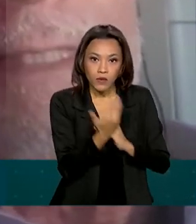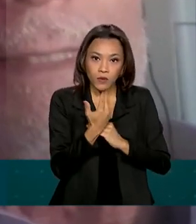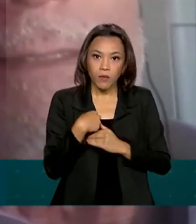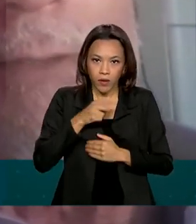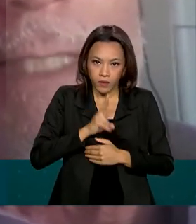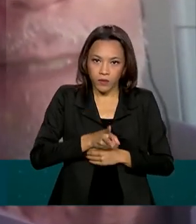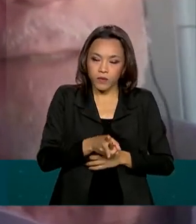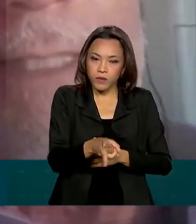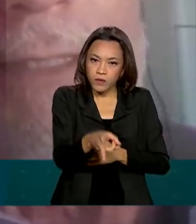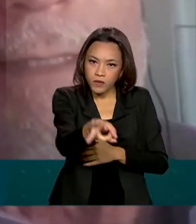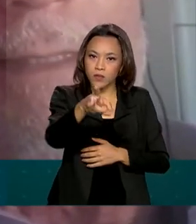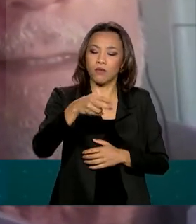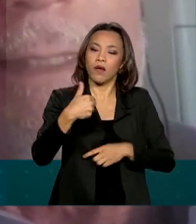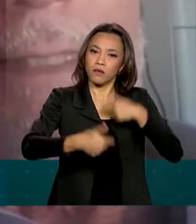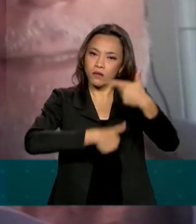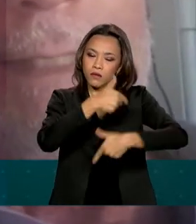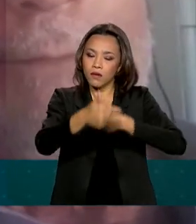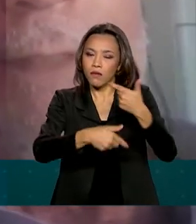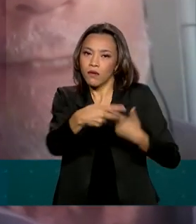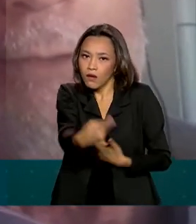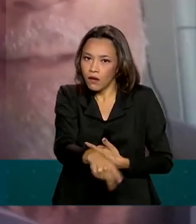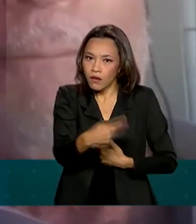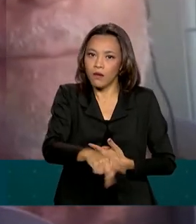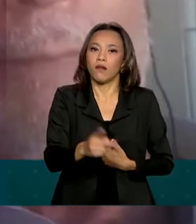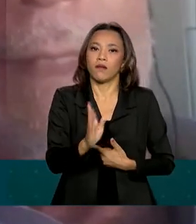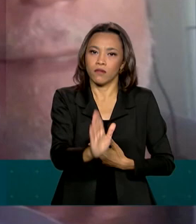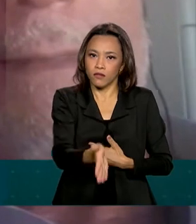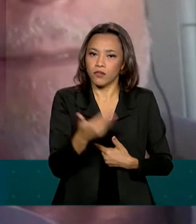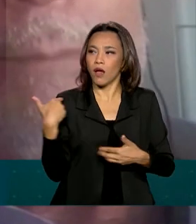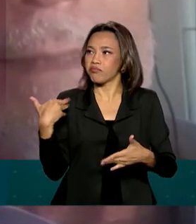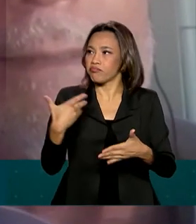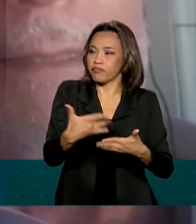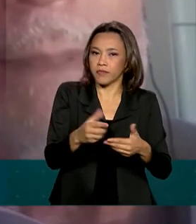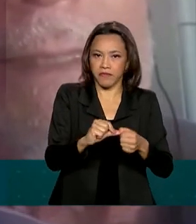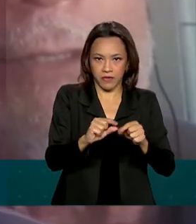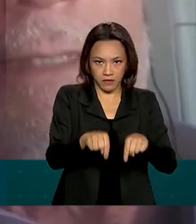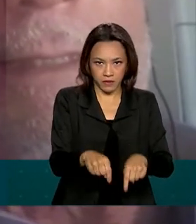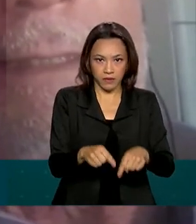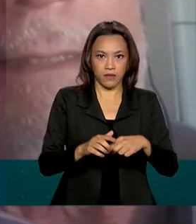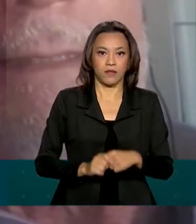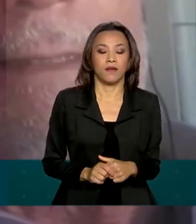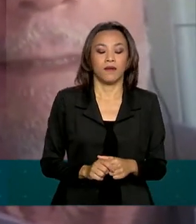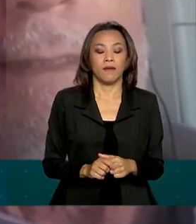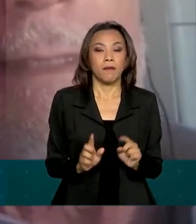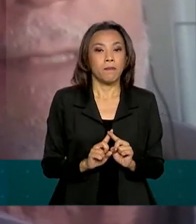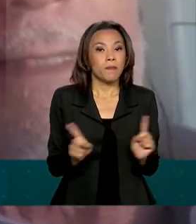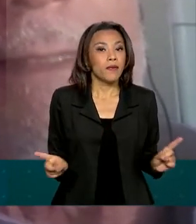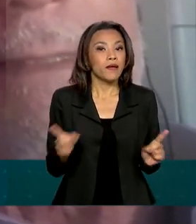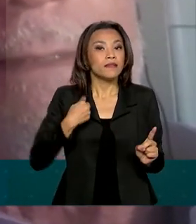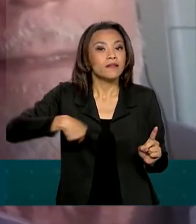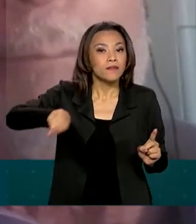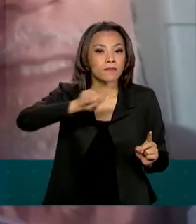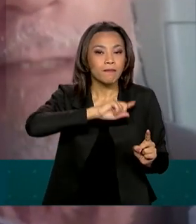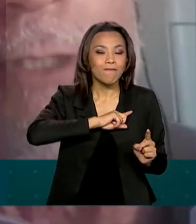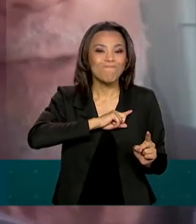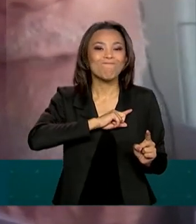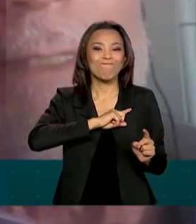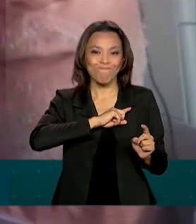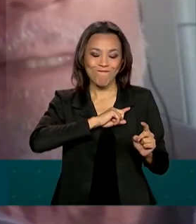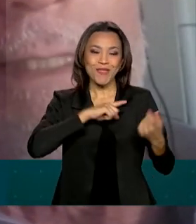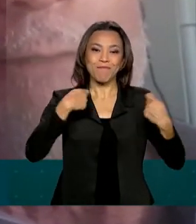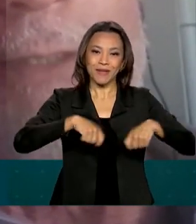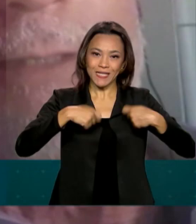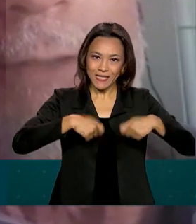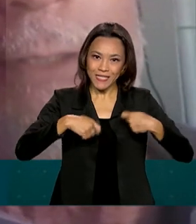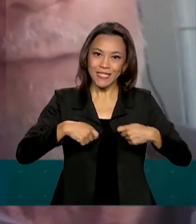só ter uma continuidade no trabalho que a gente tem feito, mas também a gente teve que ampliar o